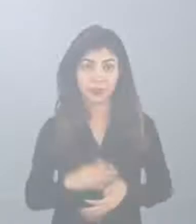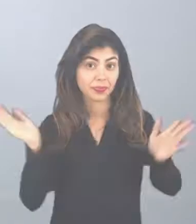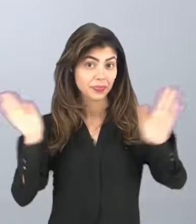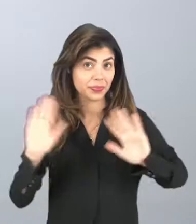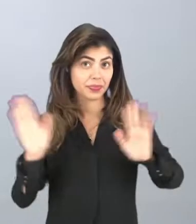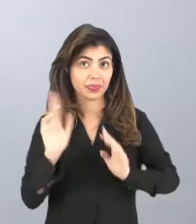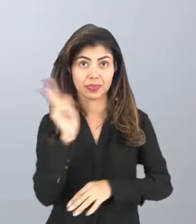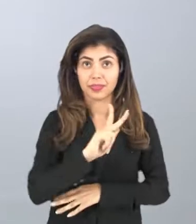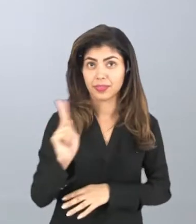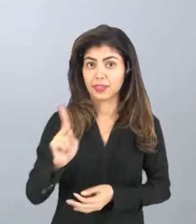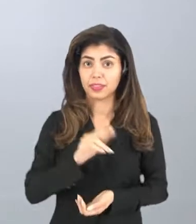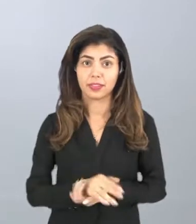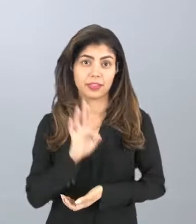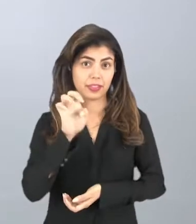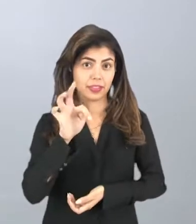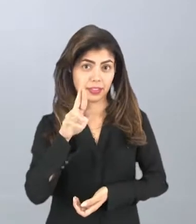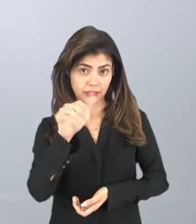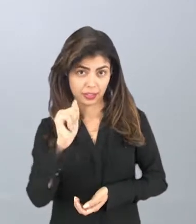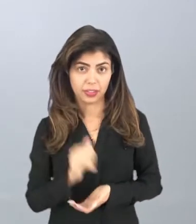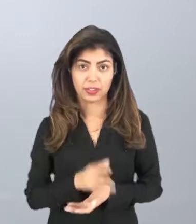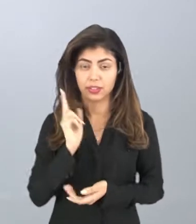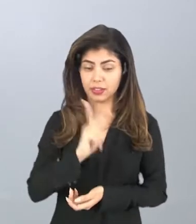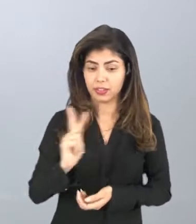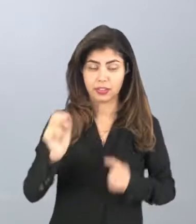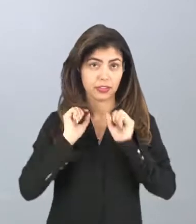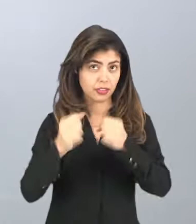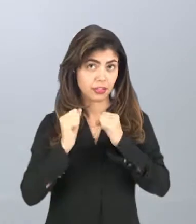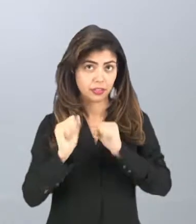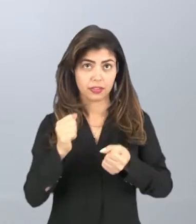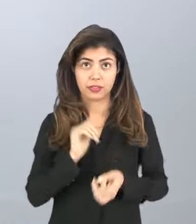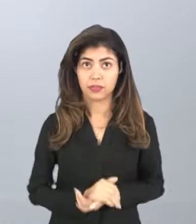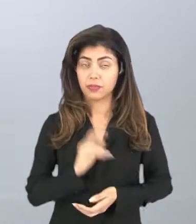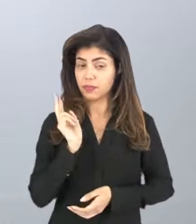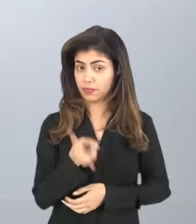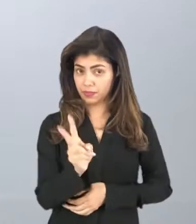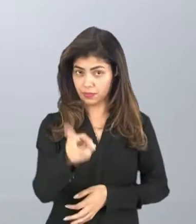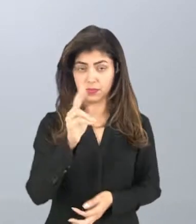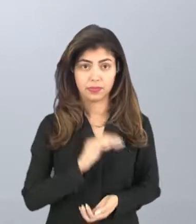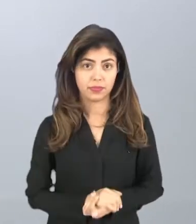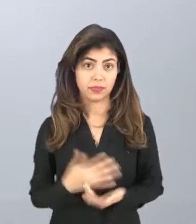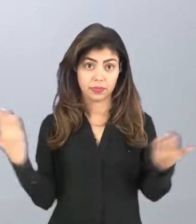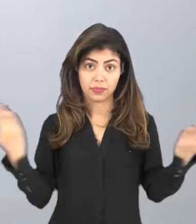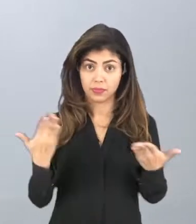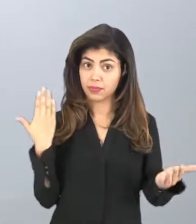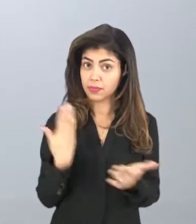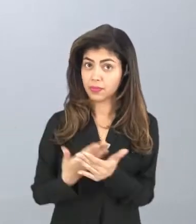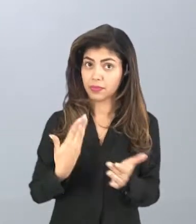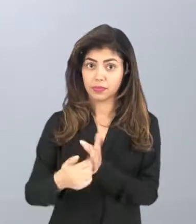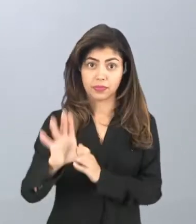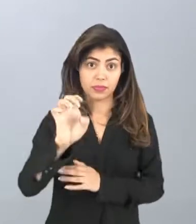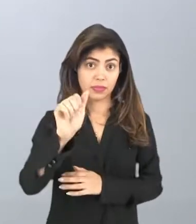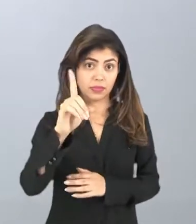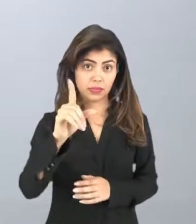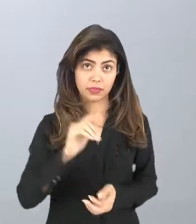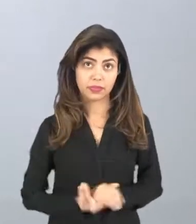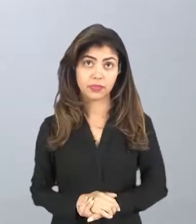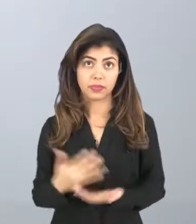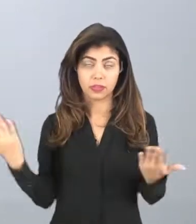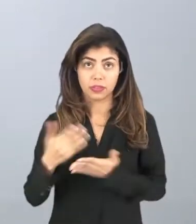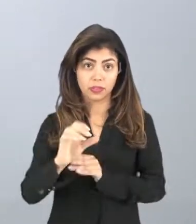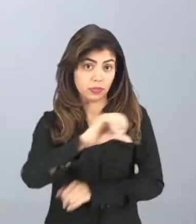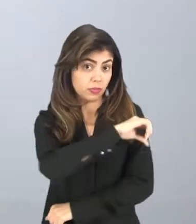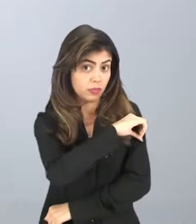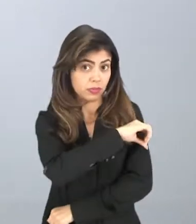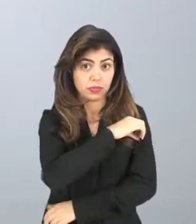Olá, sou a professora Estela, professora de Educação Física e dando continuidade às nossas aulas EAD, nós vamos dar aula para o